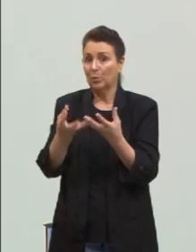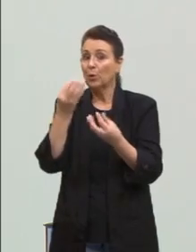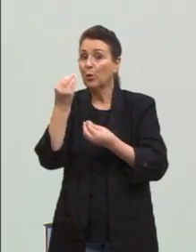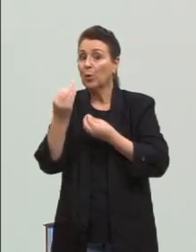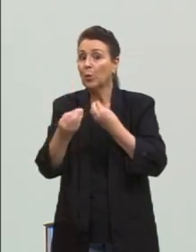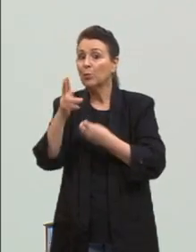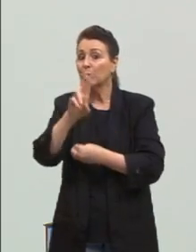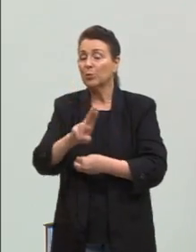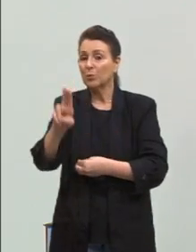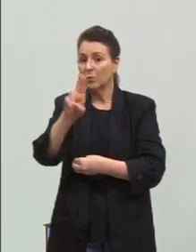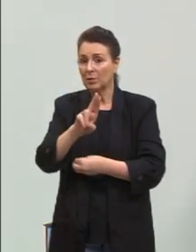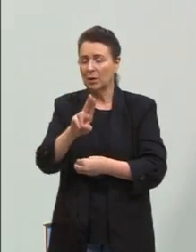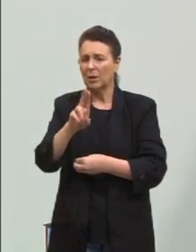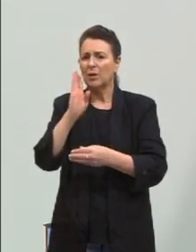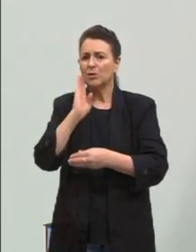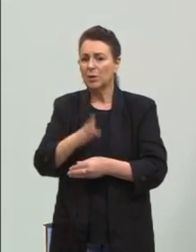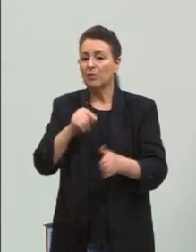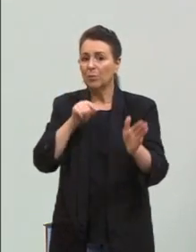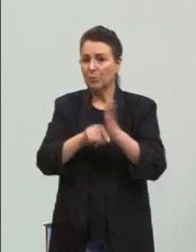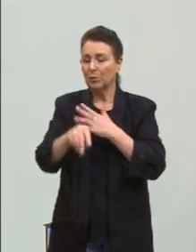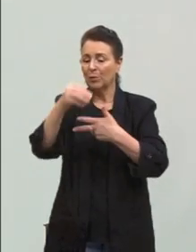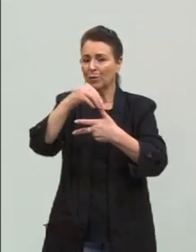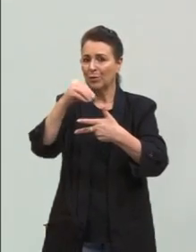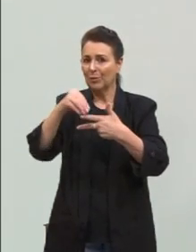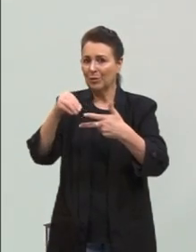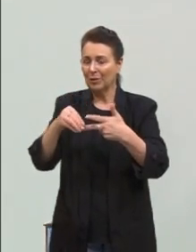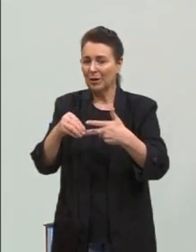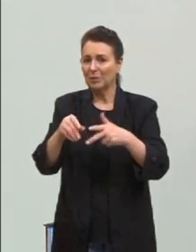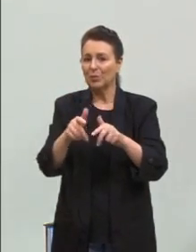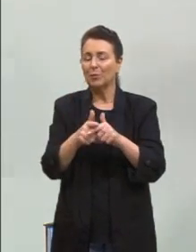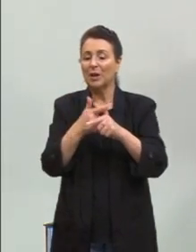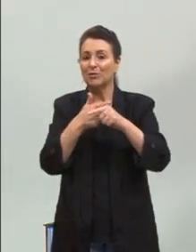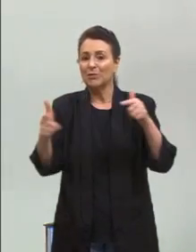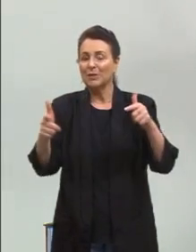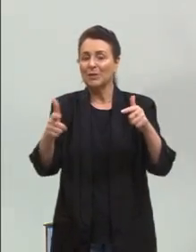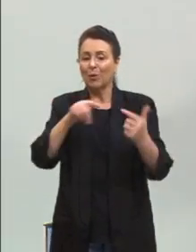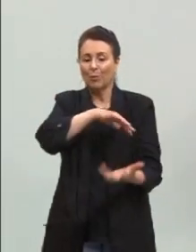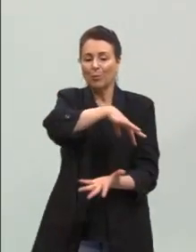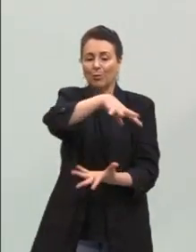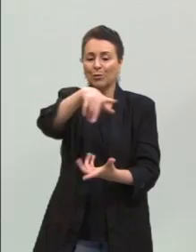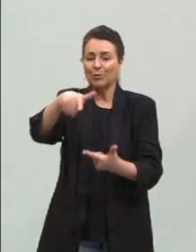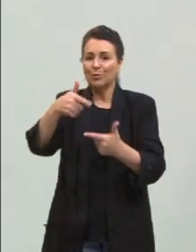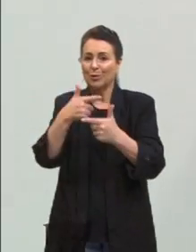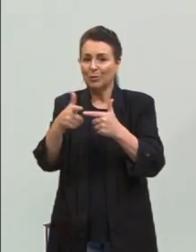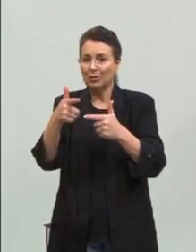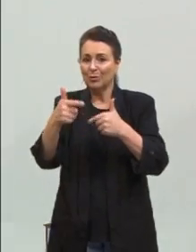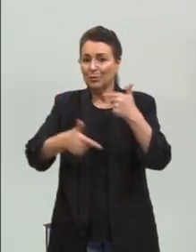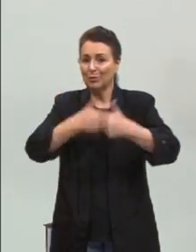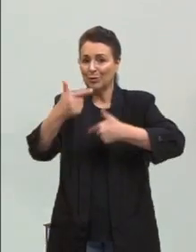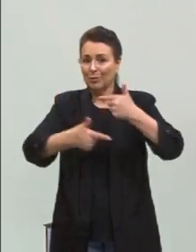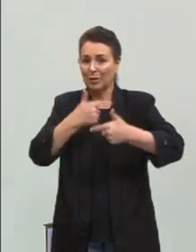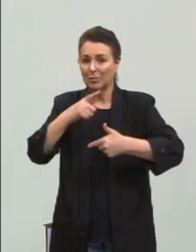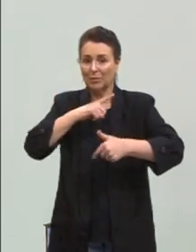se utilizar. Já foi questão, por exemplo, do Enem, sobre a divisão internacional do trabalho, que entra disso aí. Tem países que são subdesenvolvidos que